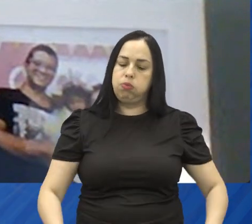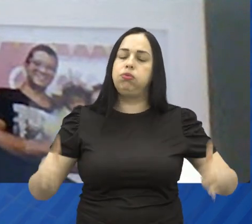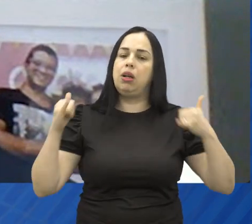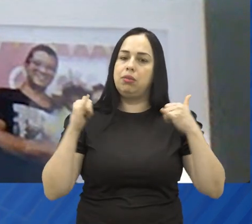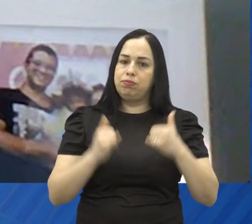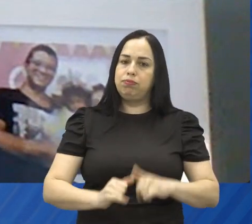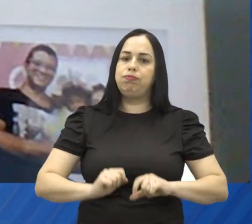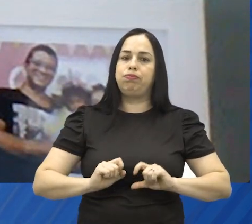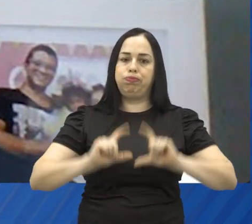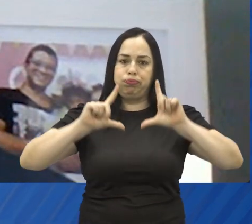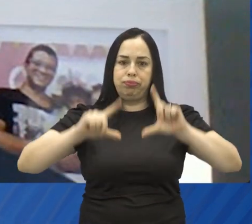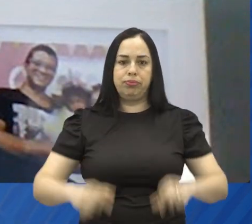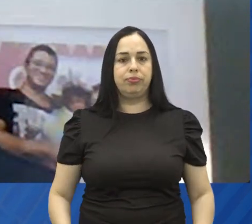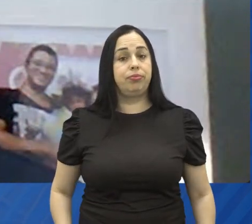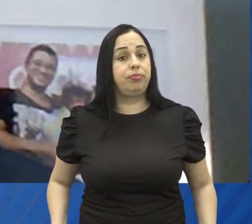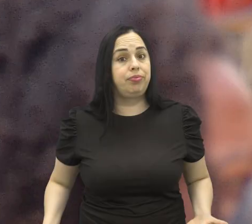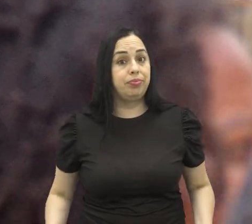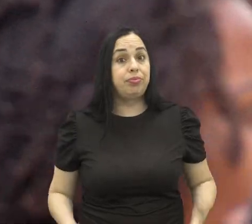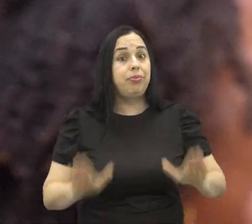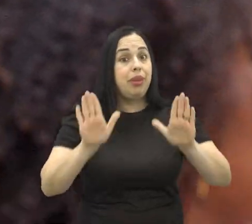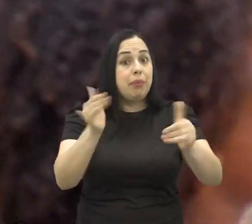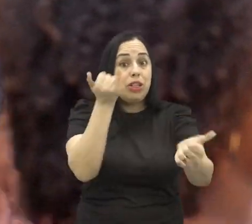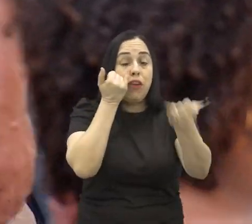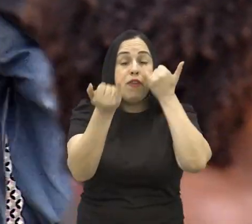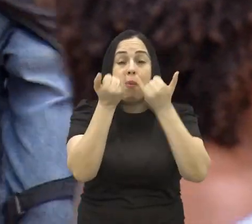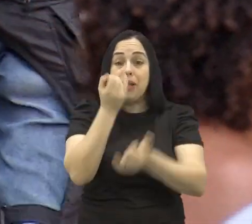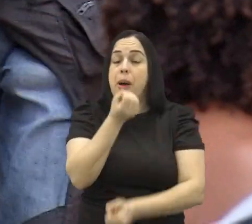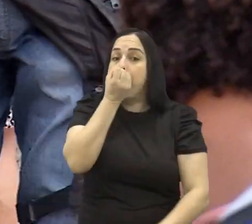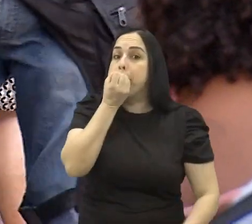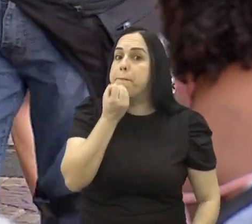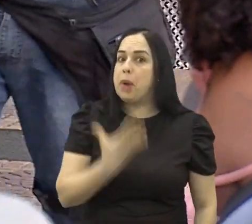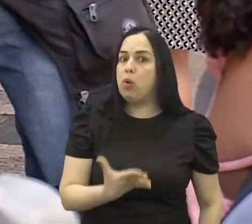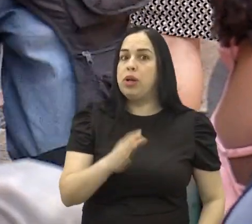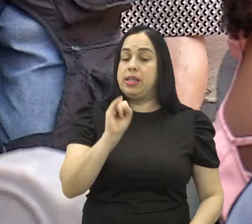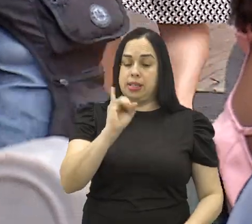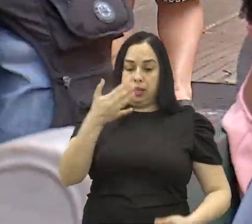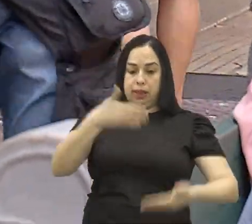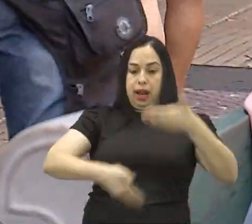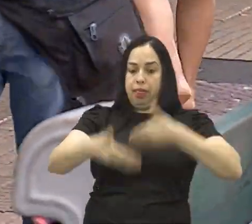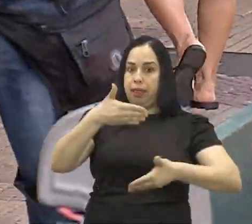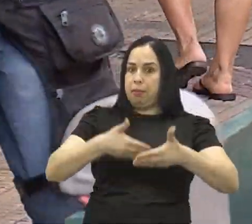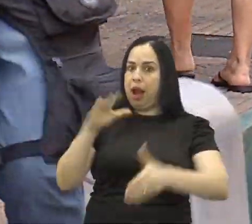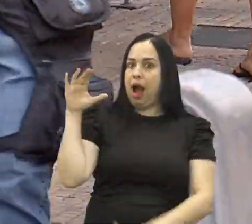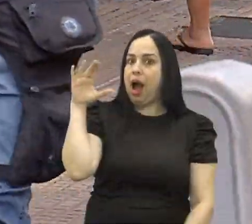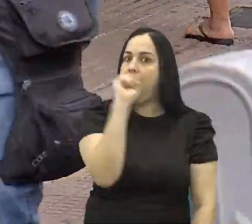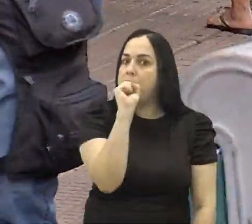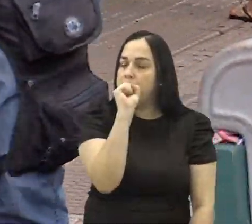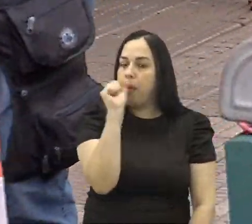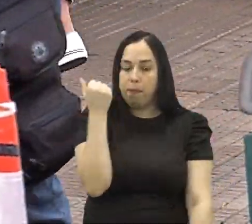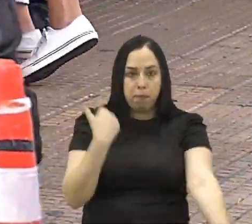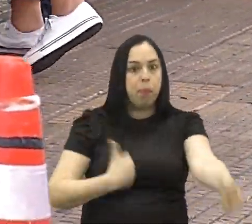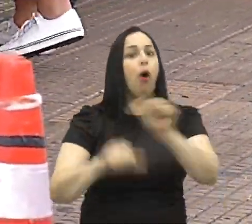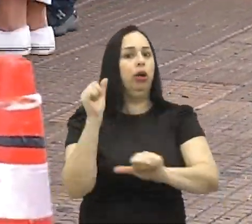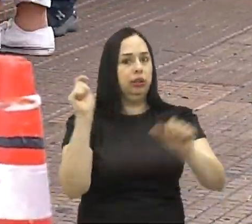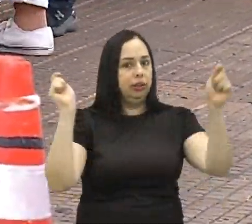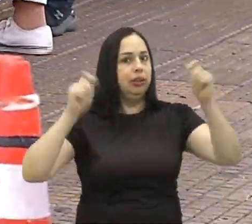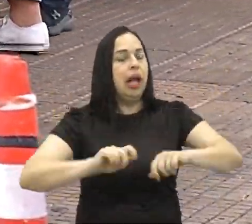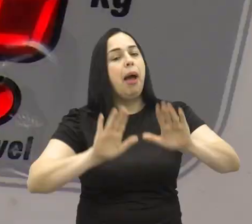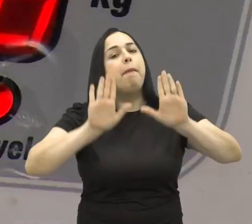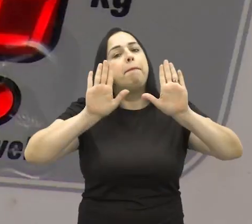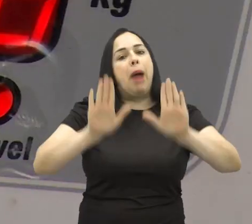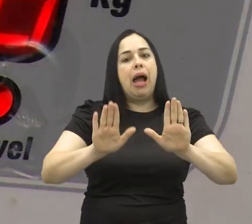maior das estruturas de cada órgão. A boa notícia é que, se tratada a tempo, a situação pode ser